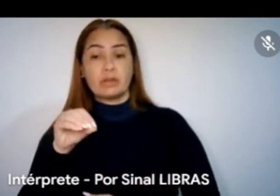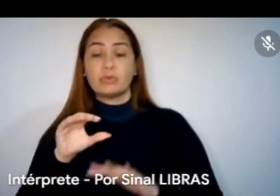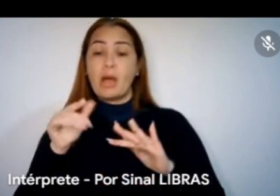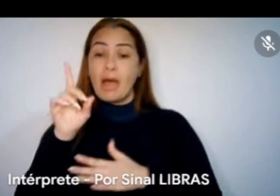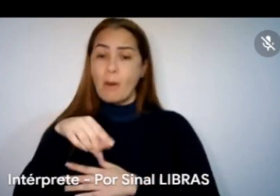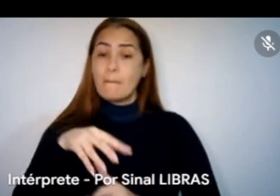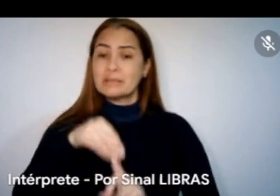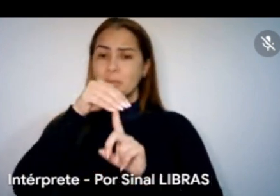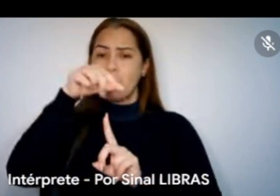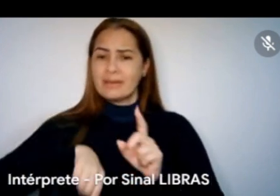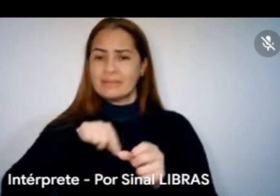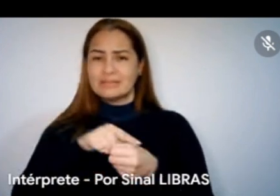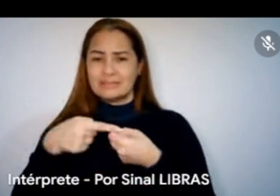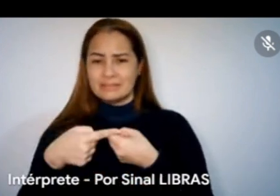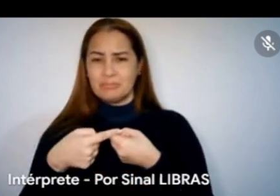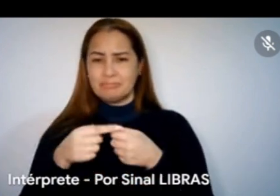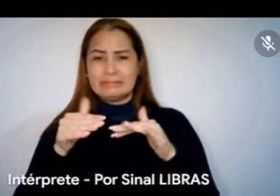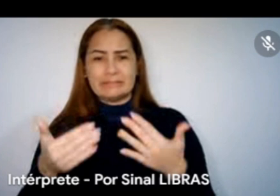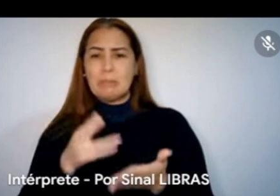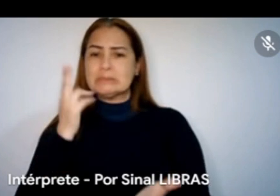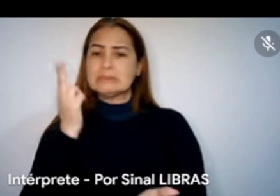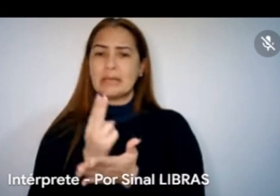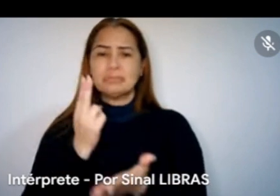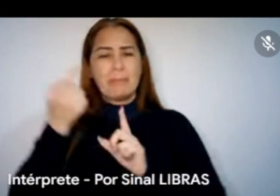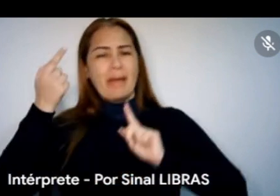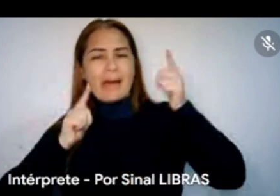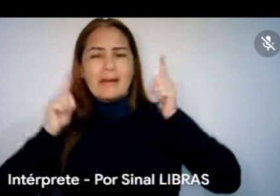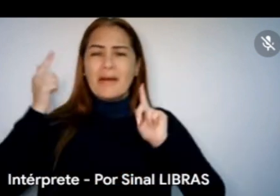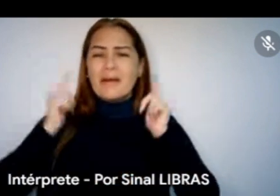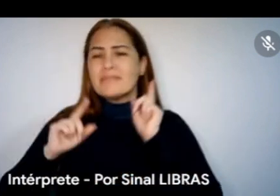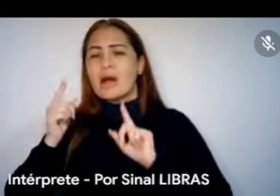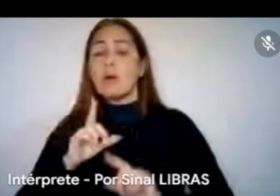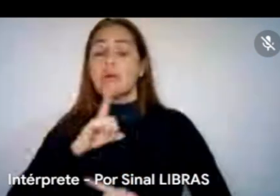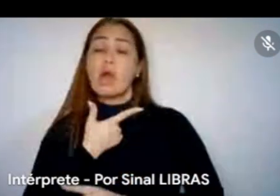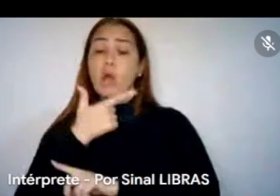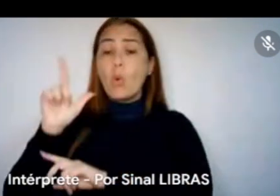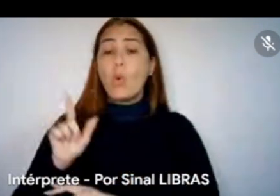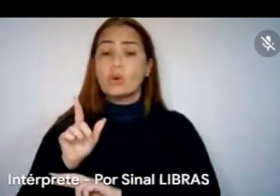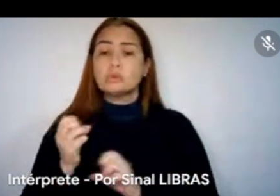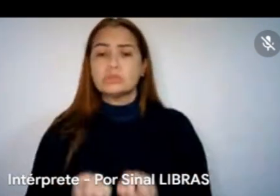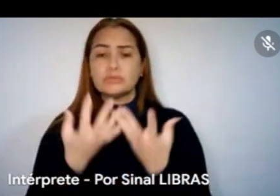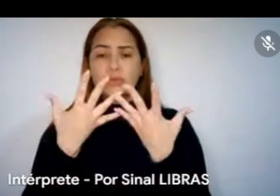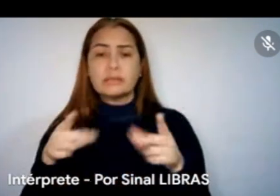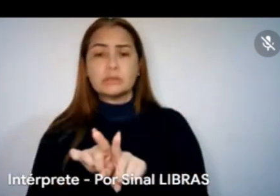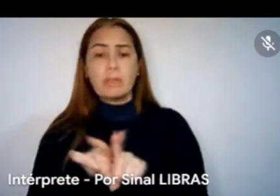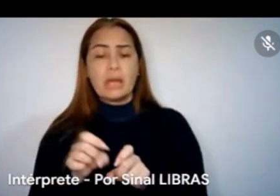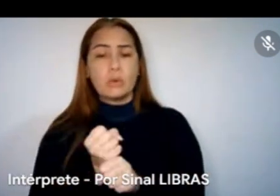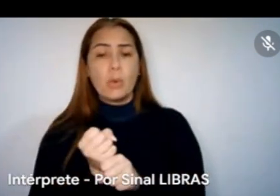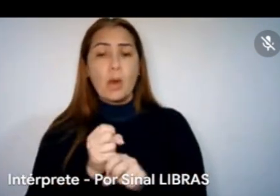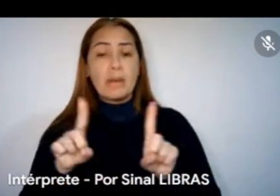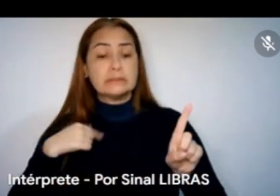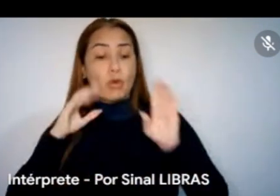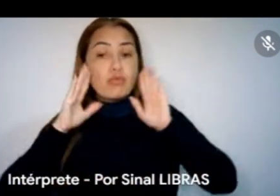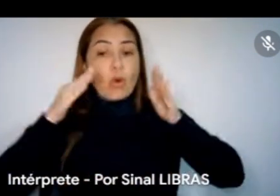aqui na nossa cidade. Nossa cidade respira Frevo, Carnaval, tem outras festas durante o ano. Só que aí, eu foquei nesse